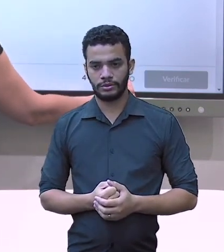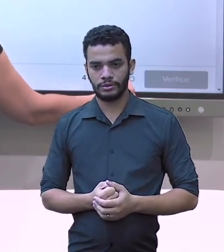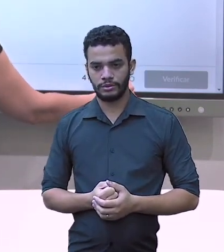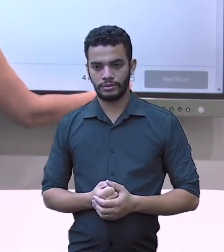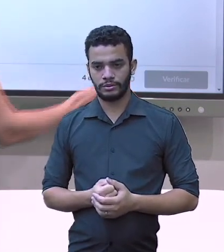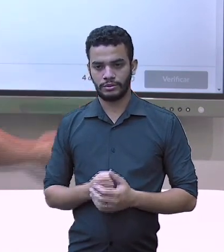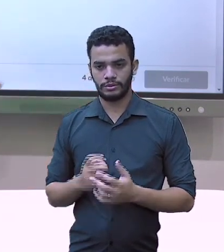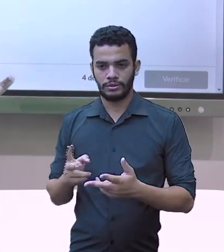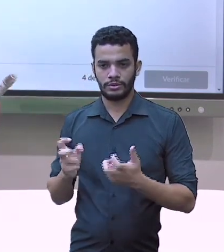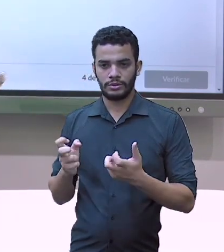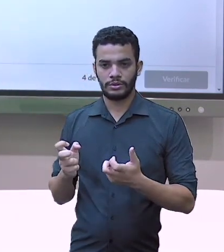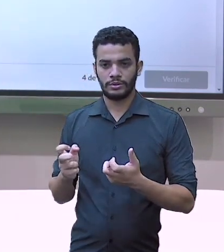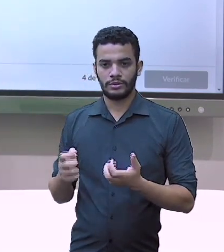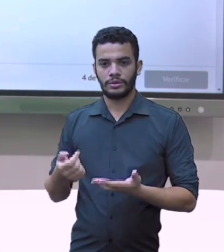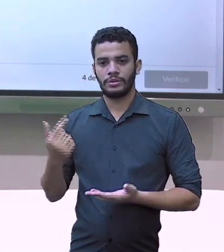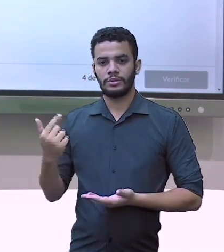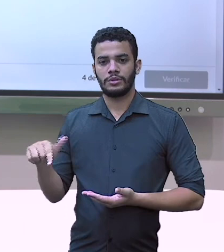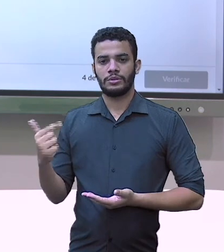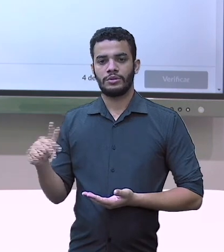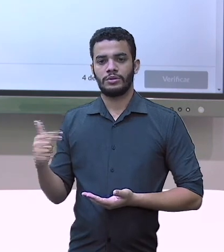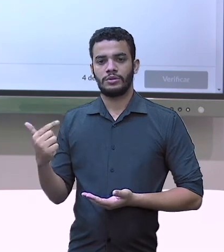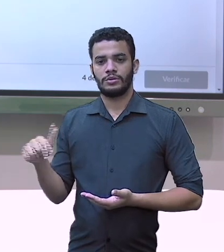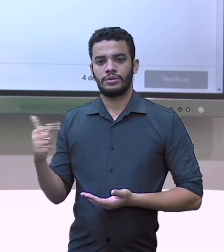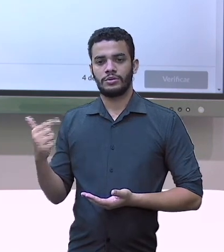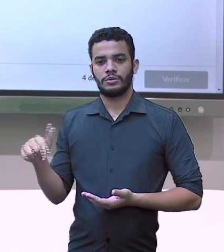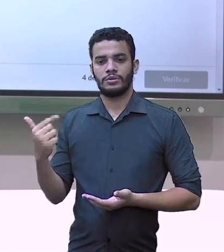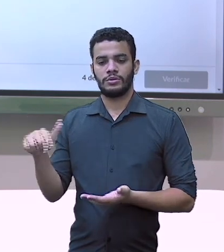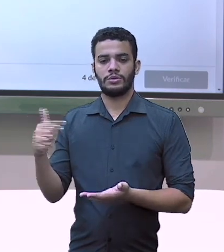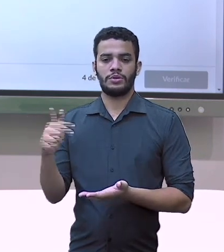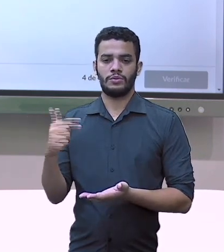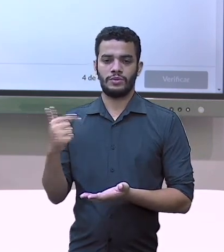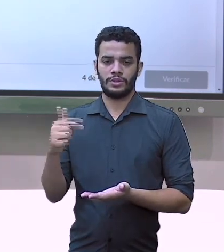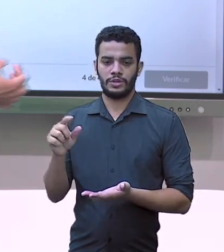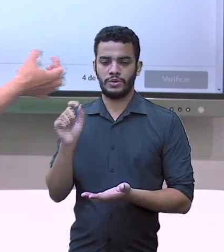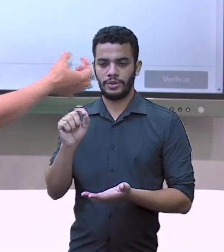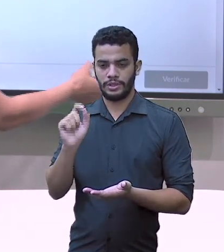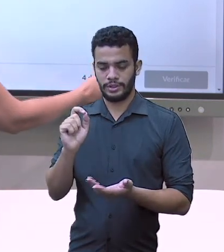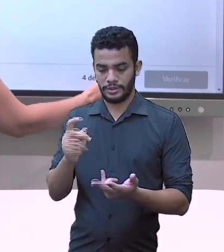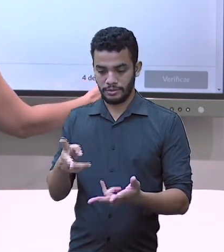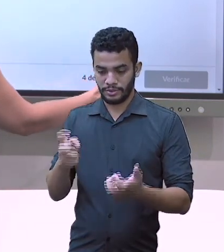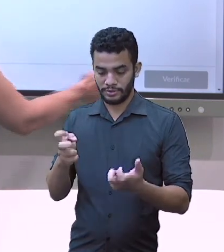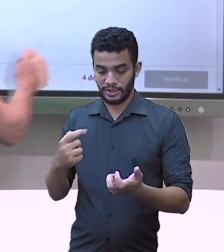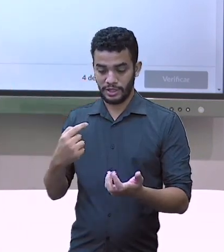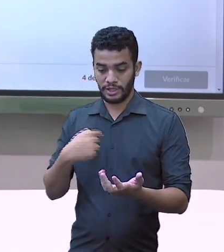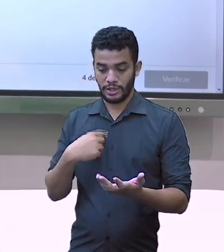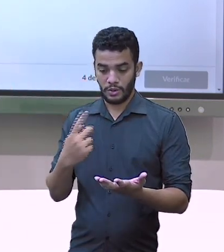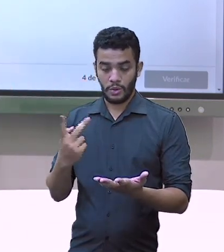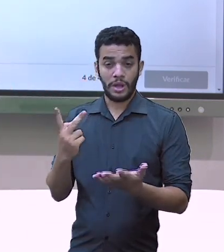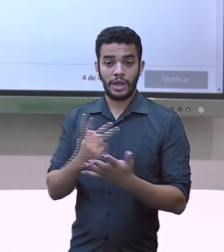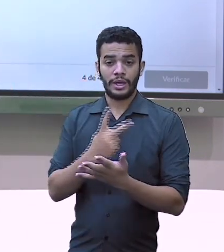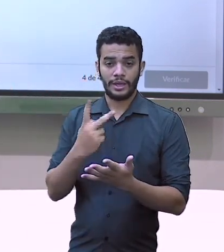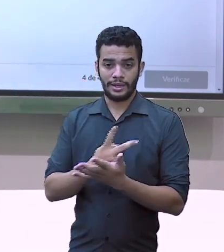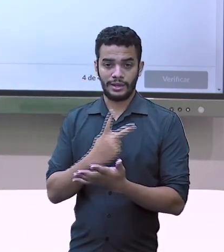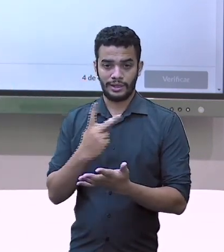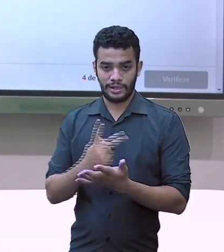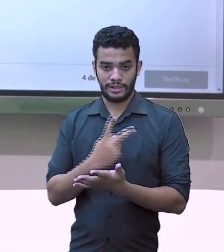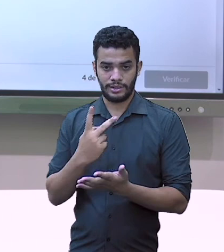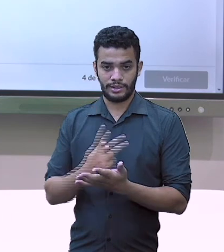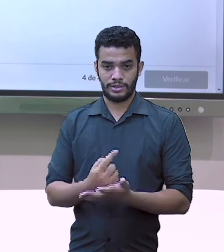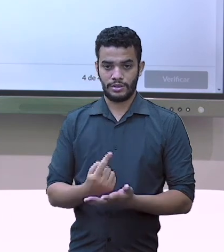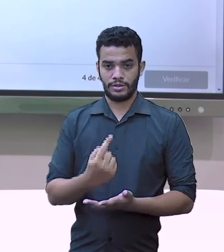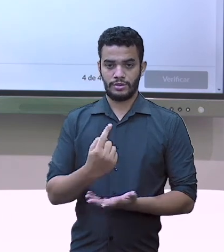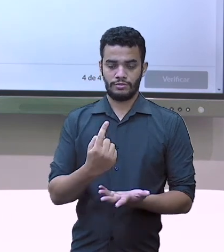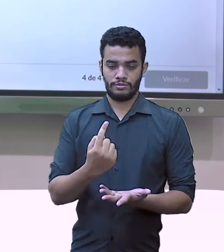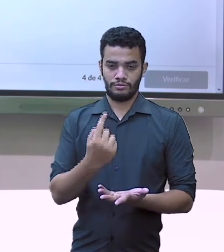verdinho. Porque mostra que eu não acertei todas. Eu acertei, até agora, duas. Né? Porque eu errei